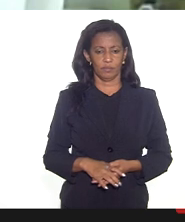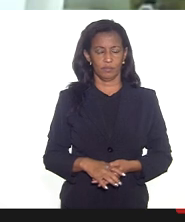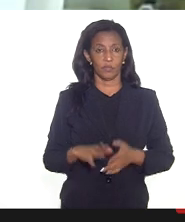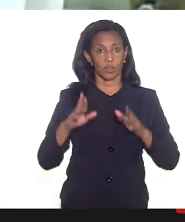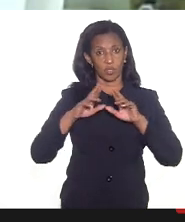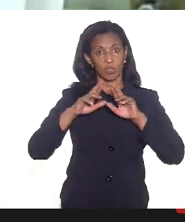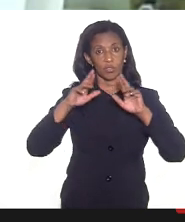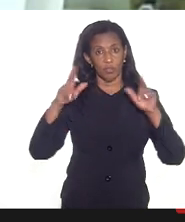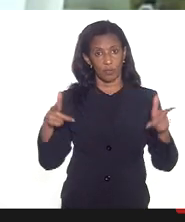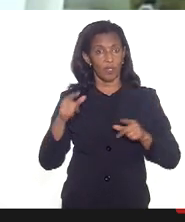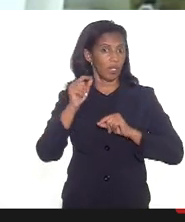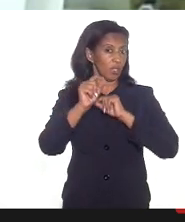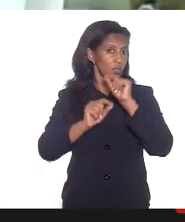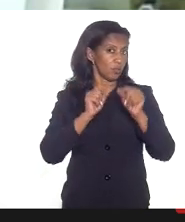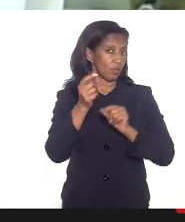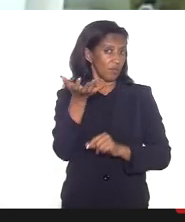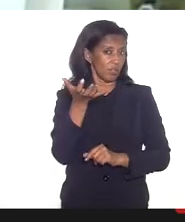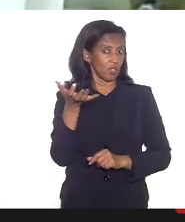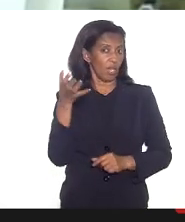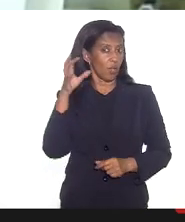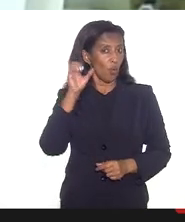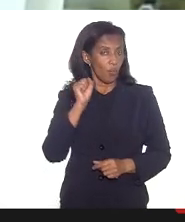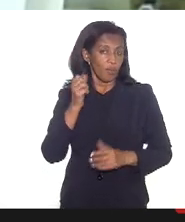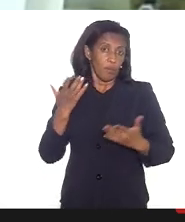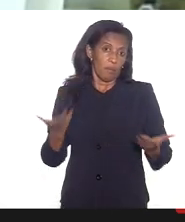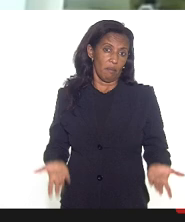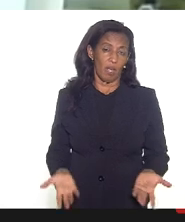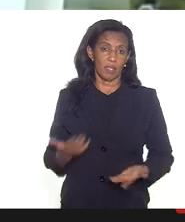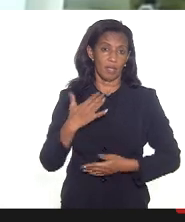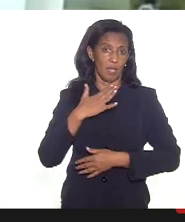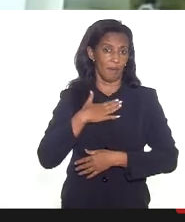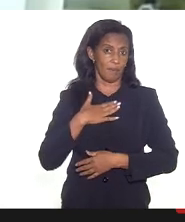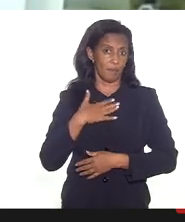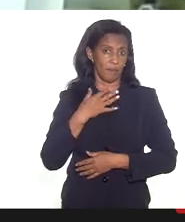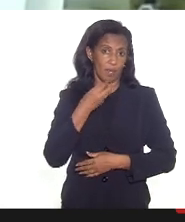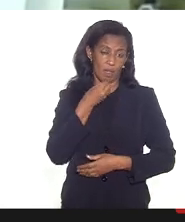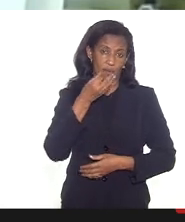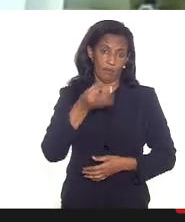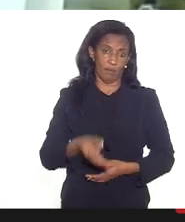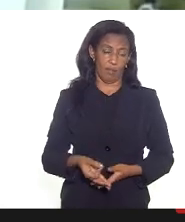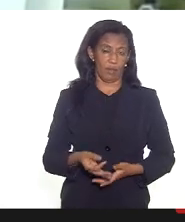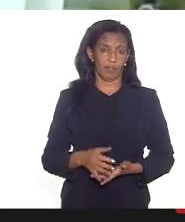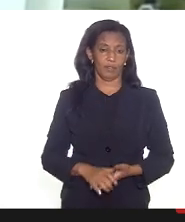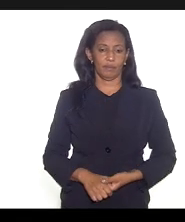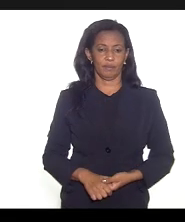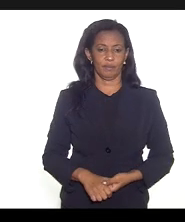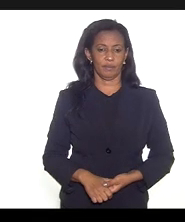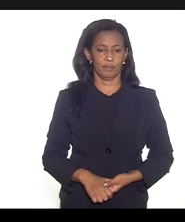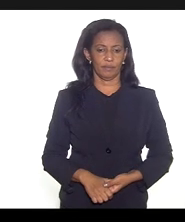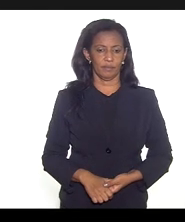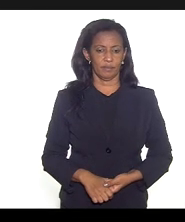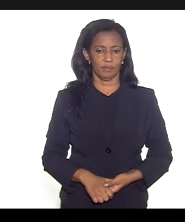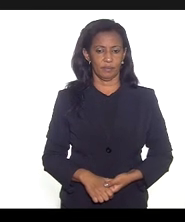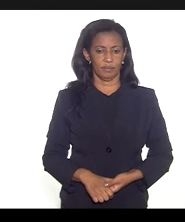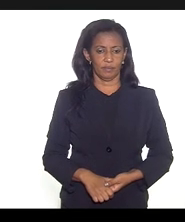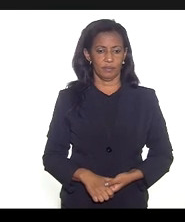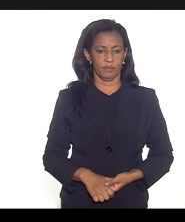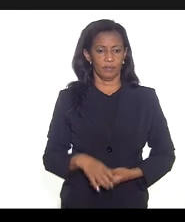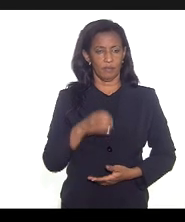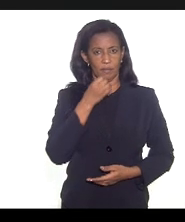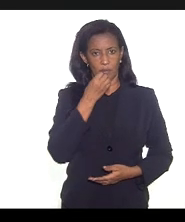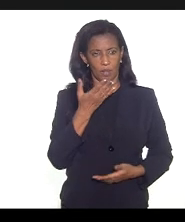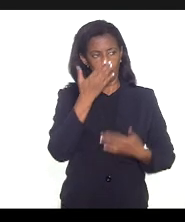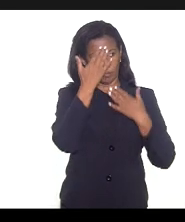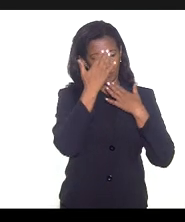diferente do que vocês gostaram de ouvir mas é mas é a minha minha colocação tá tá bom muito